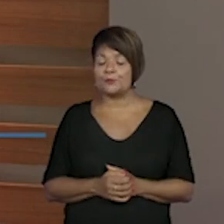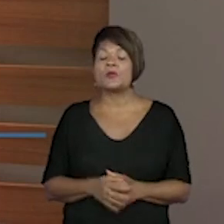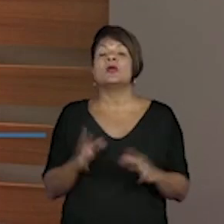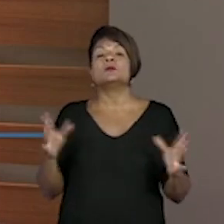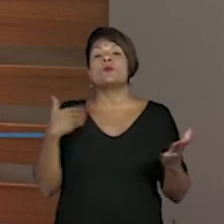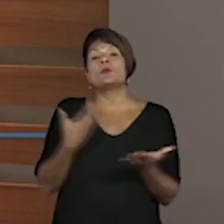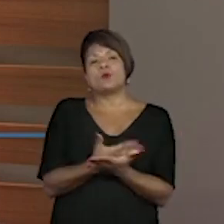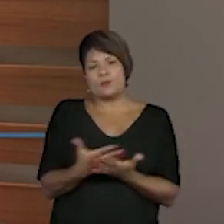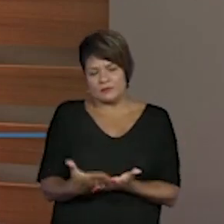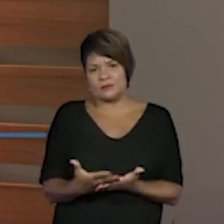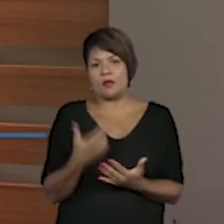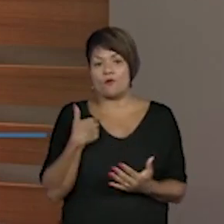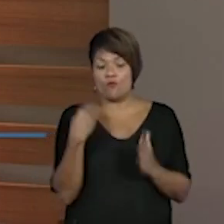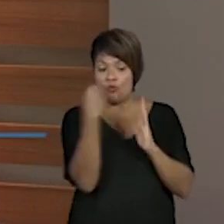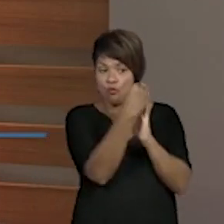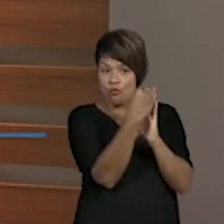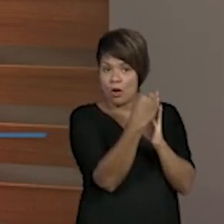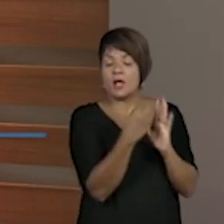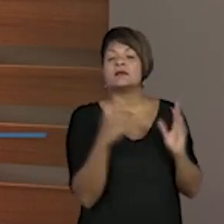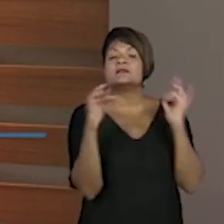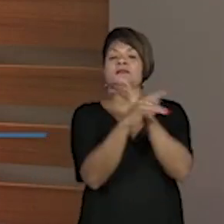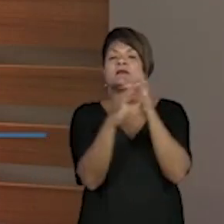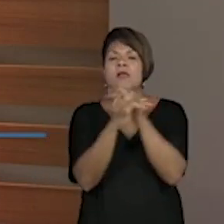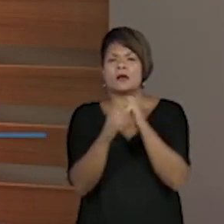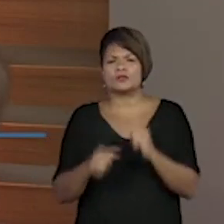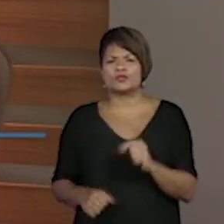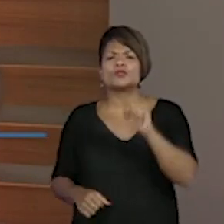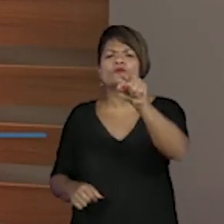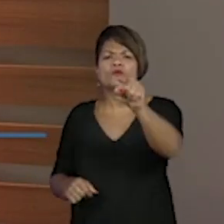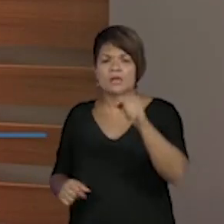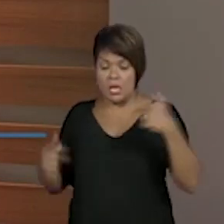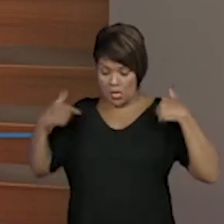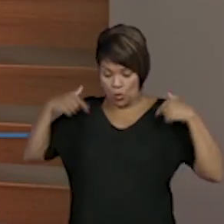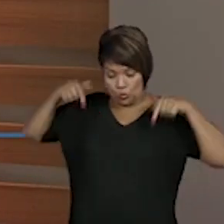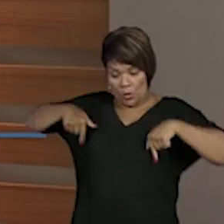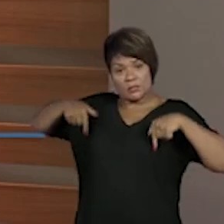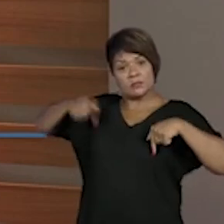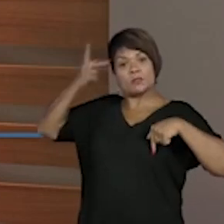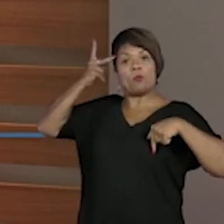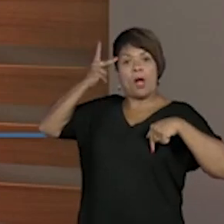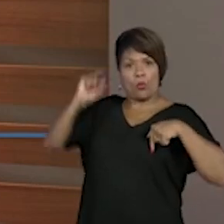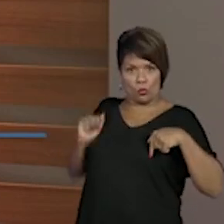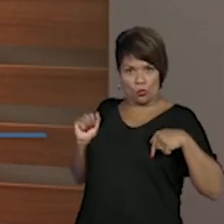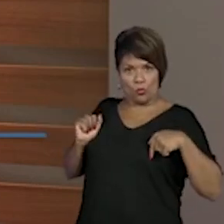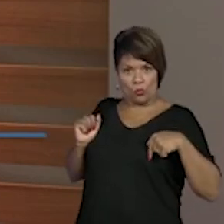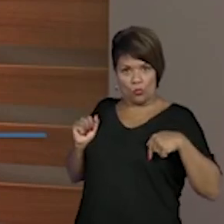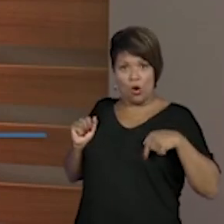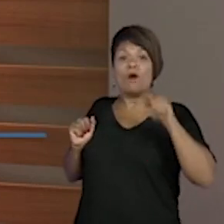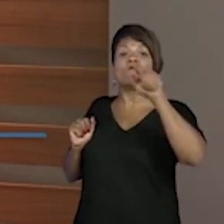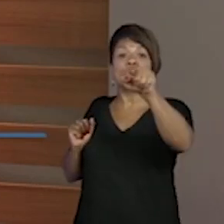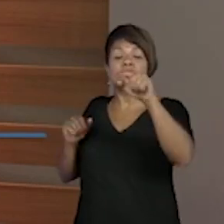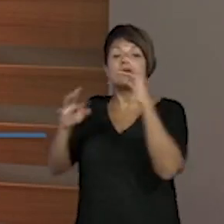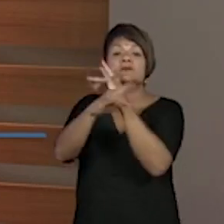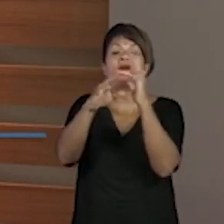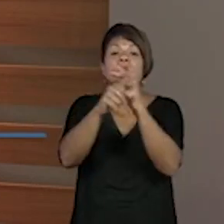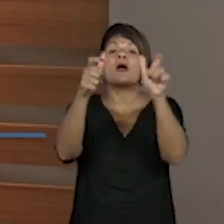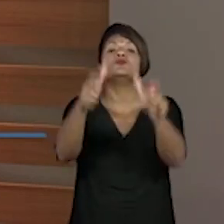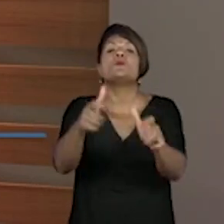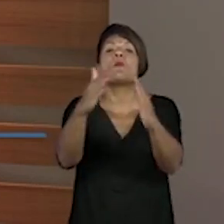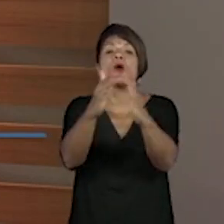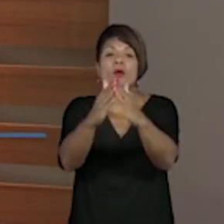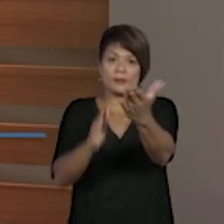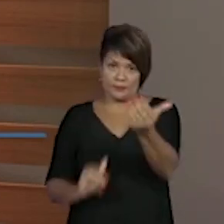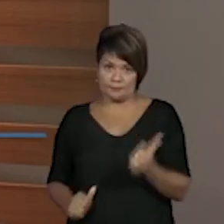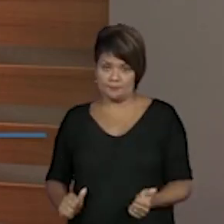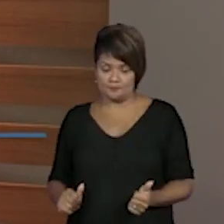lá cidade. Qual é a cidade que você está? Eu estou na cidade de São Paulo. Você vai colocar a cidade que você mora,